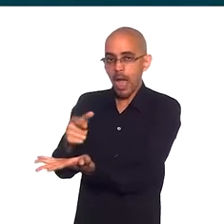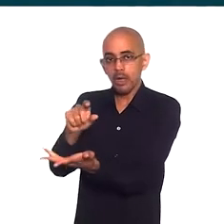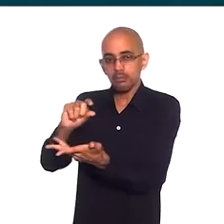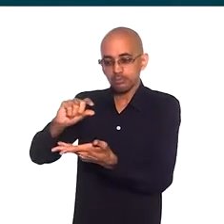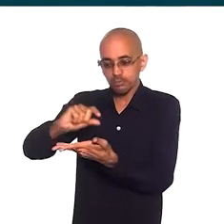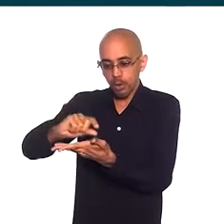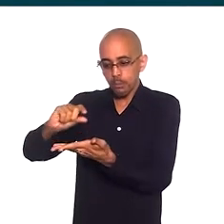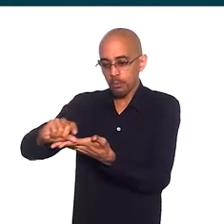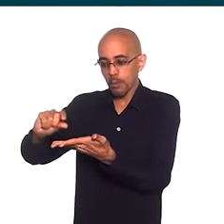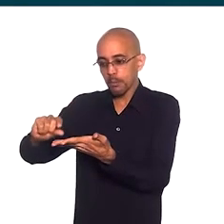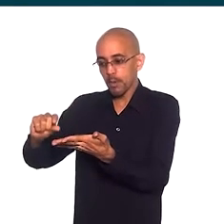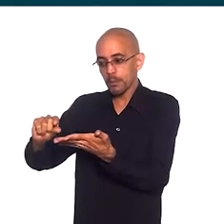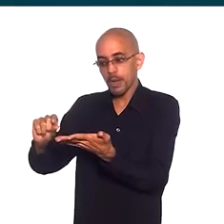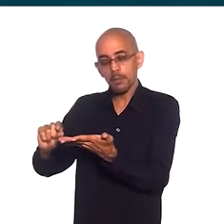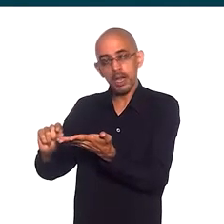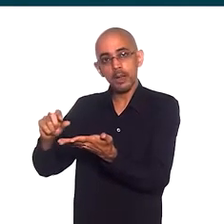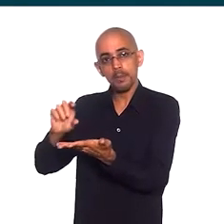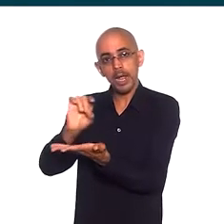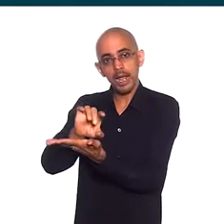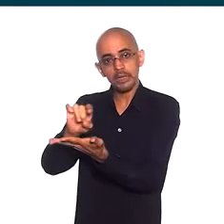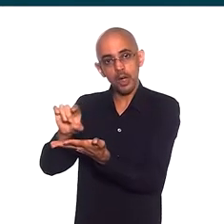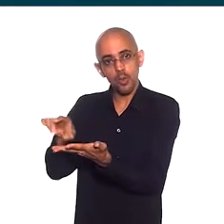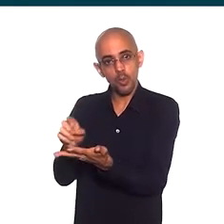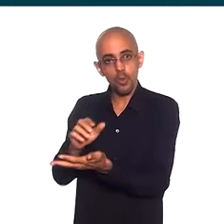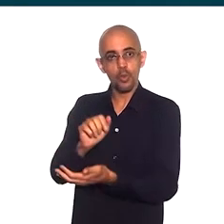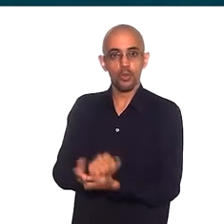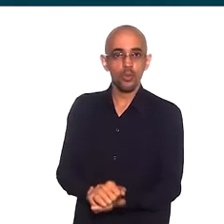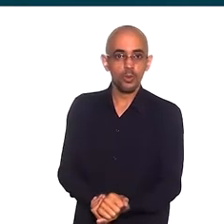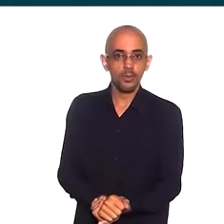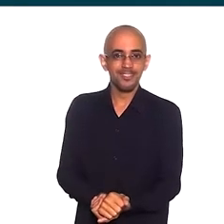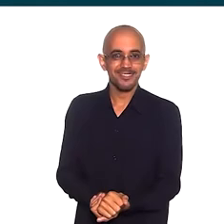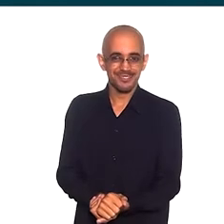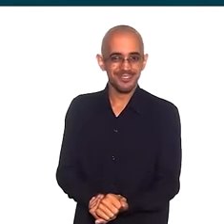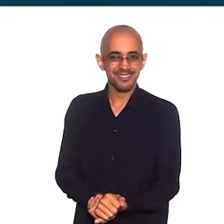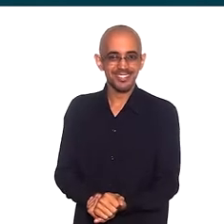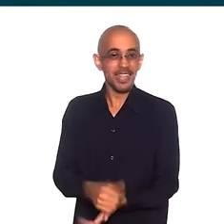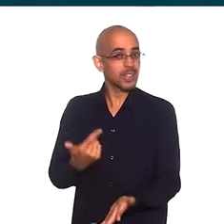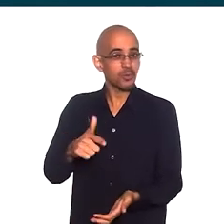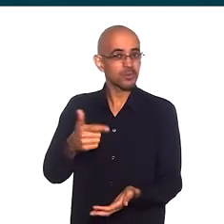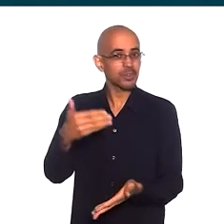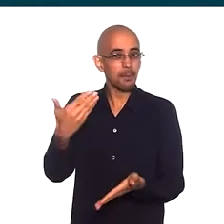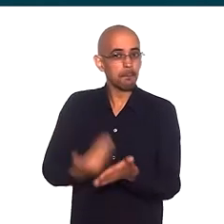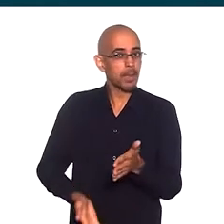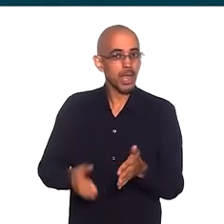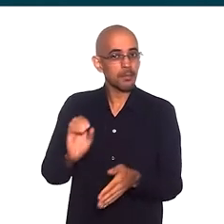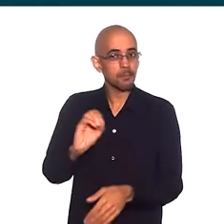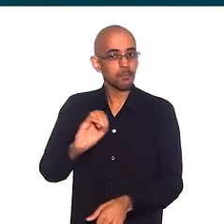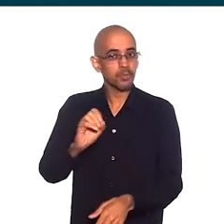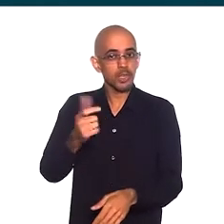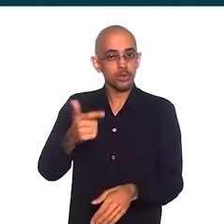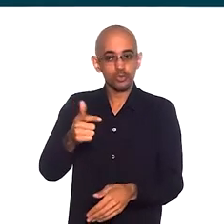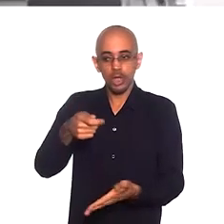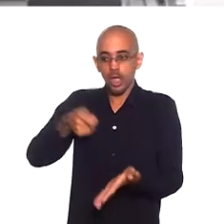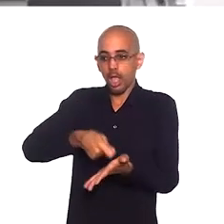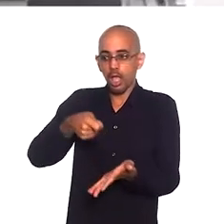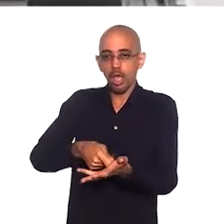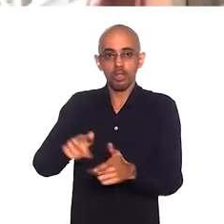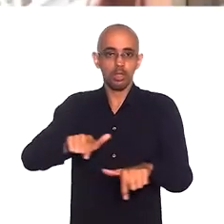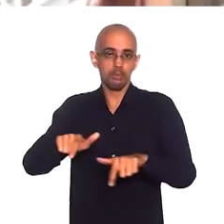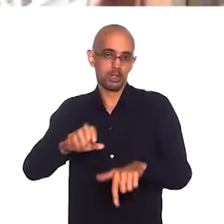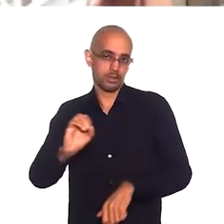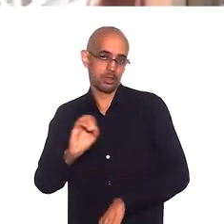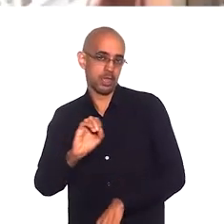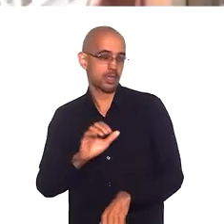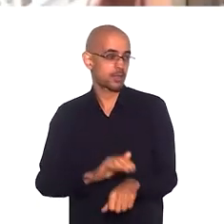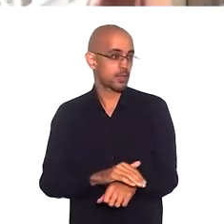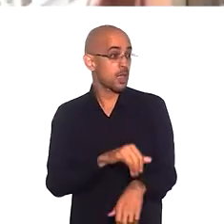7% sobre o valor da nossa venda por semana. Não tem exploração. Ô,